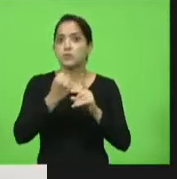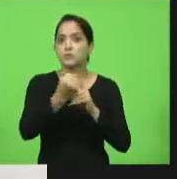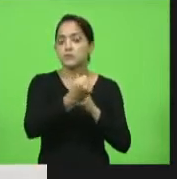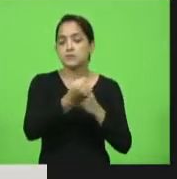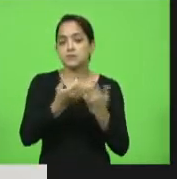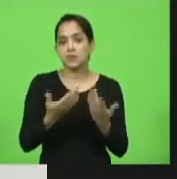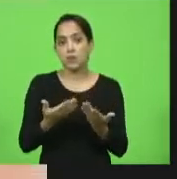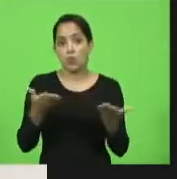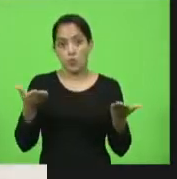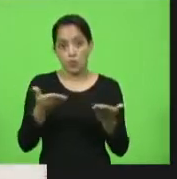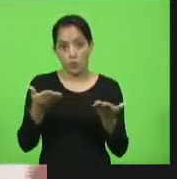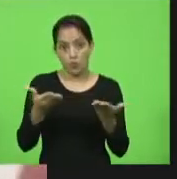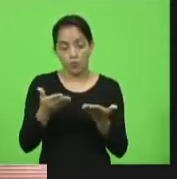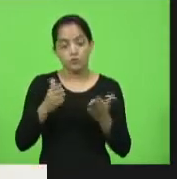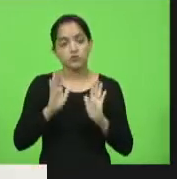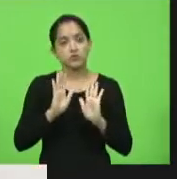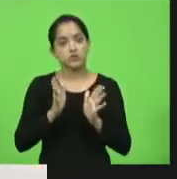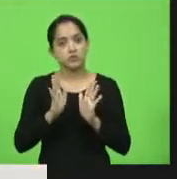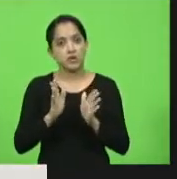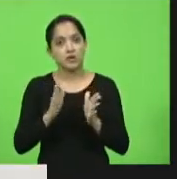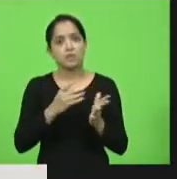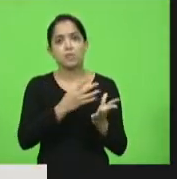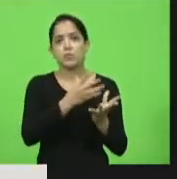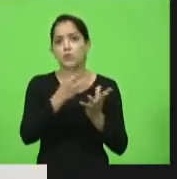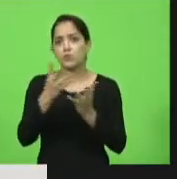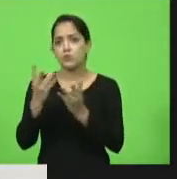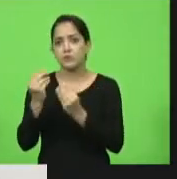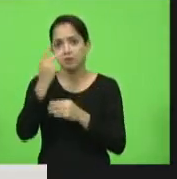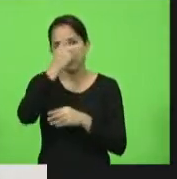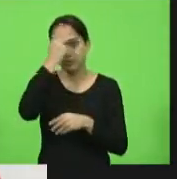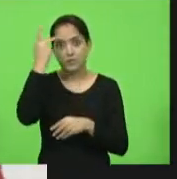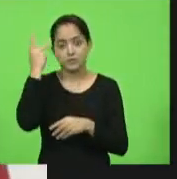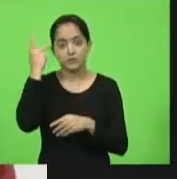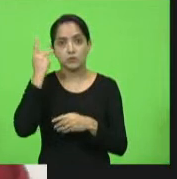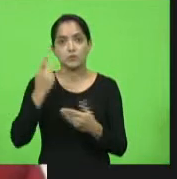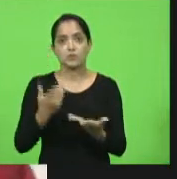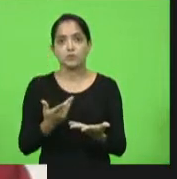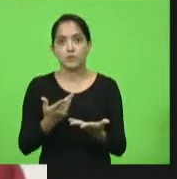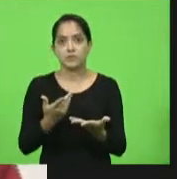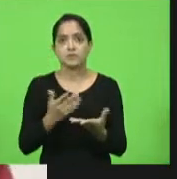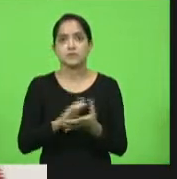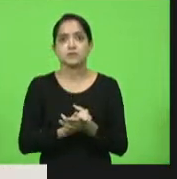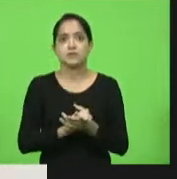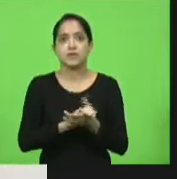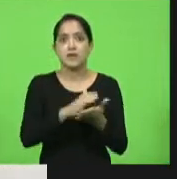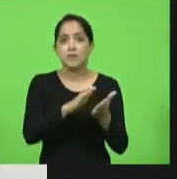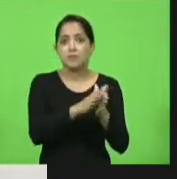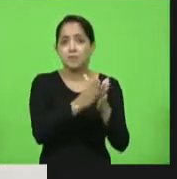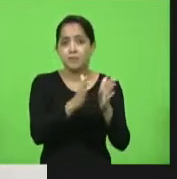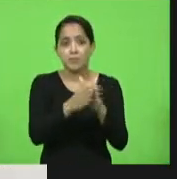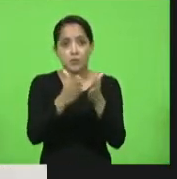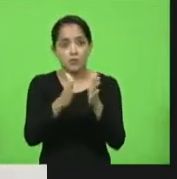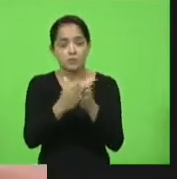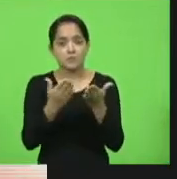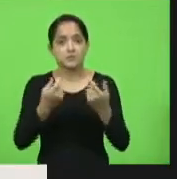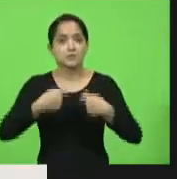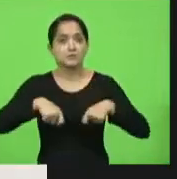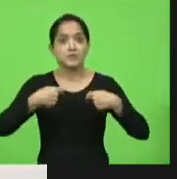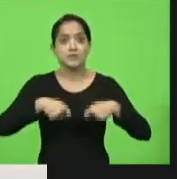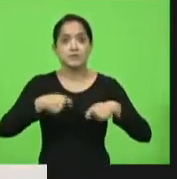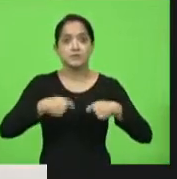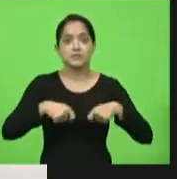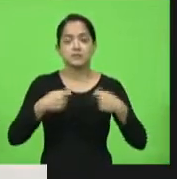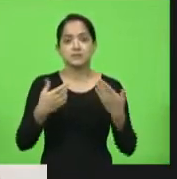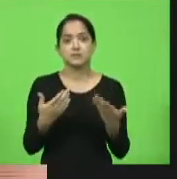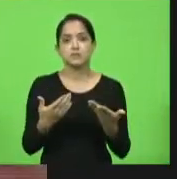hoje milhões de pessoas que vivem um estado de necessidade e o que